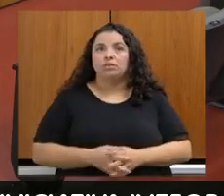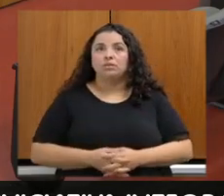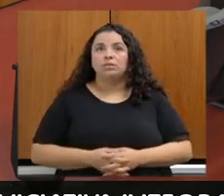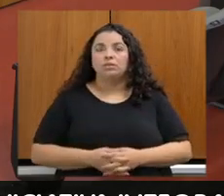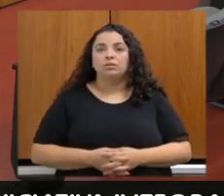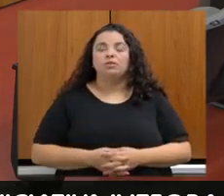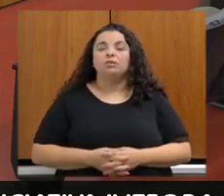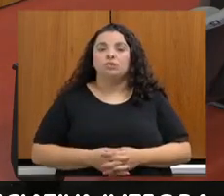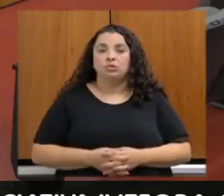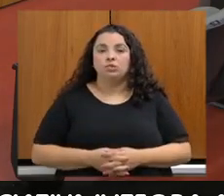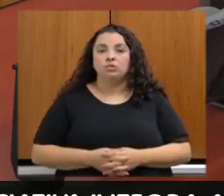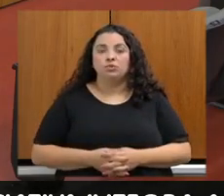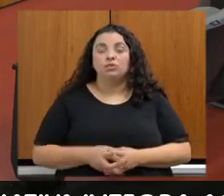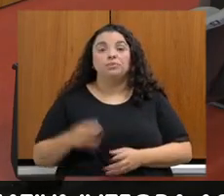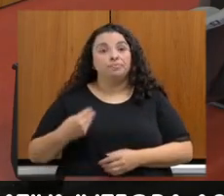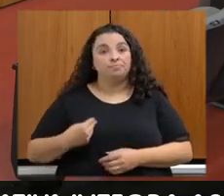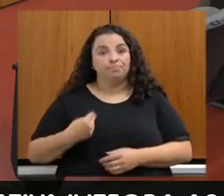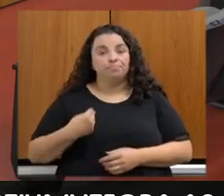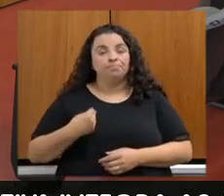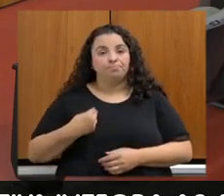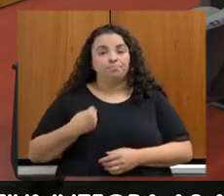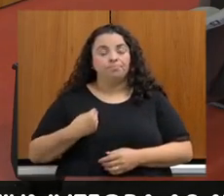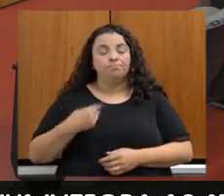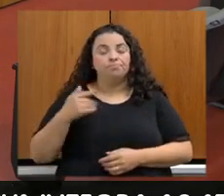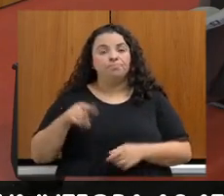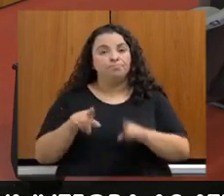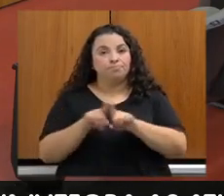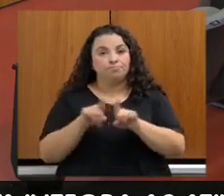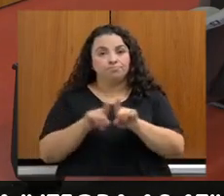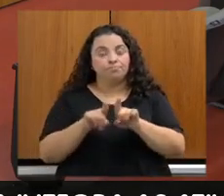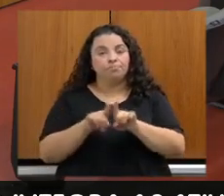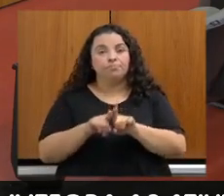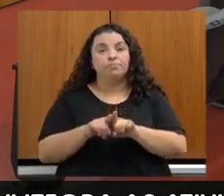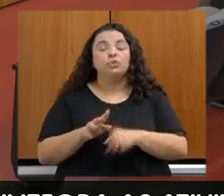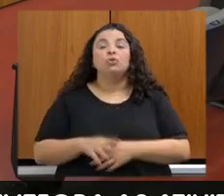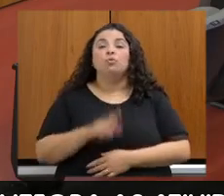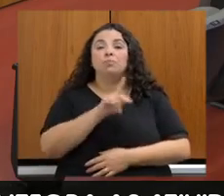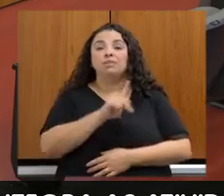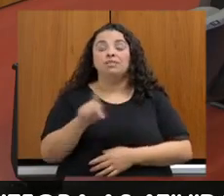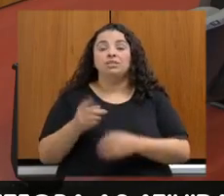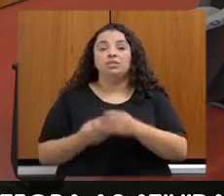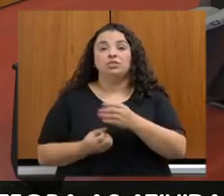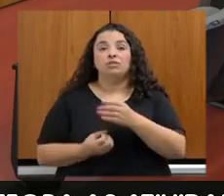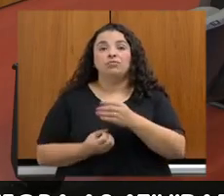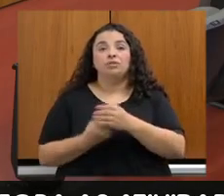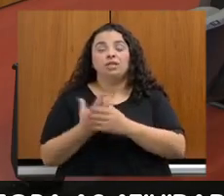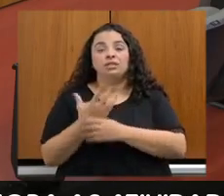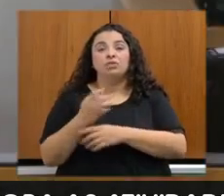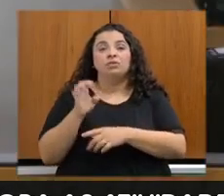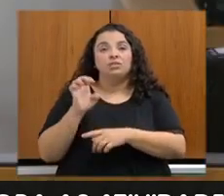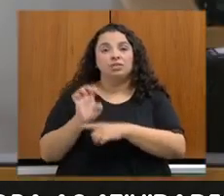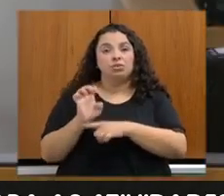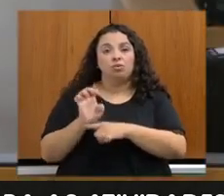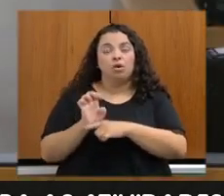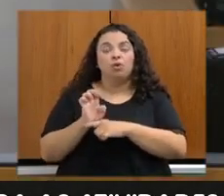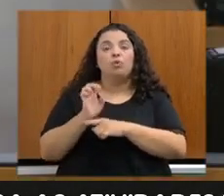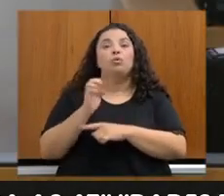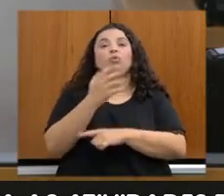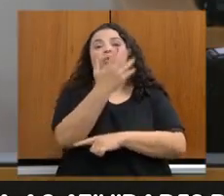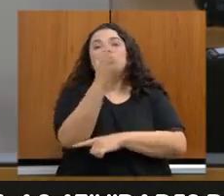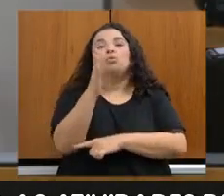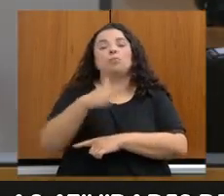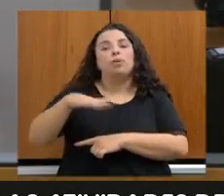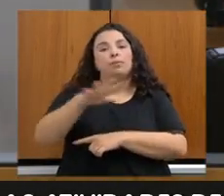Também presente o nosso presidente da Fundação Estadual do Meio Ambiente, da FEAM, o senhor